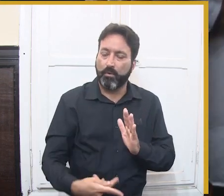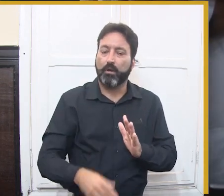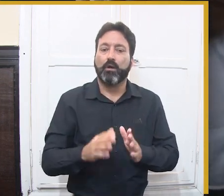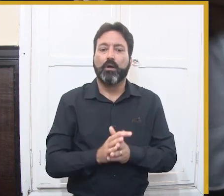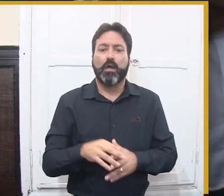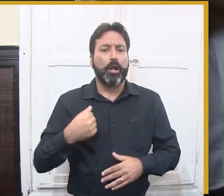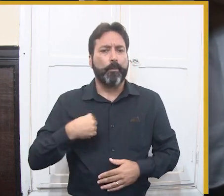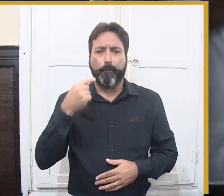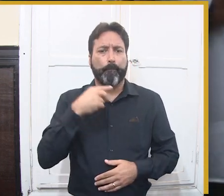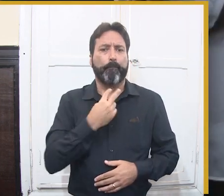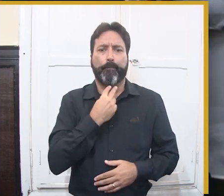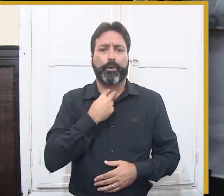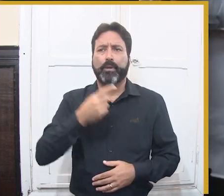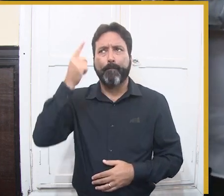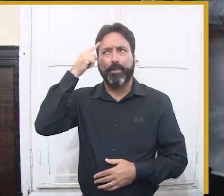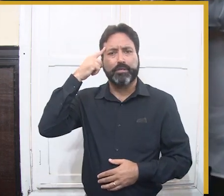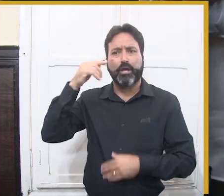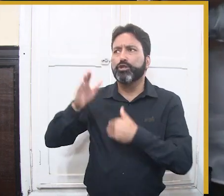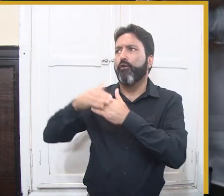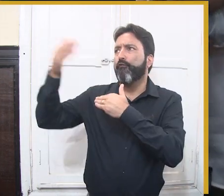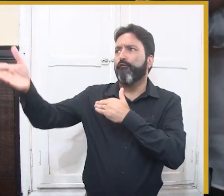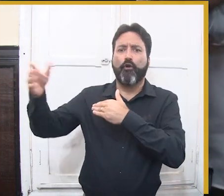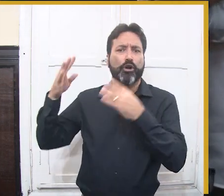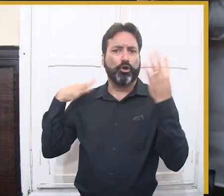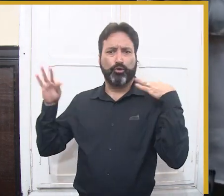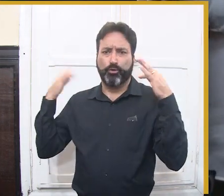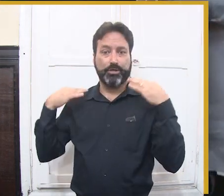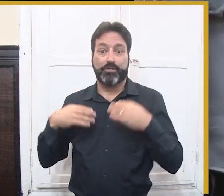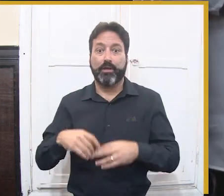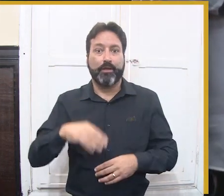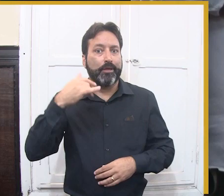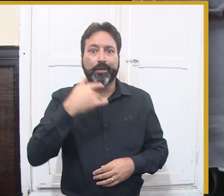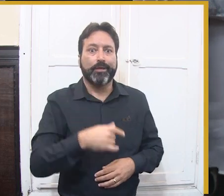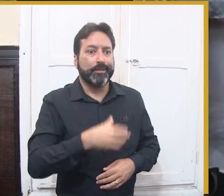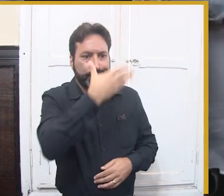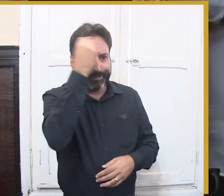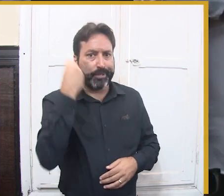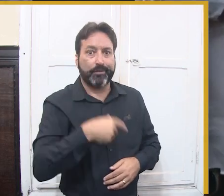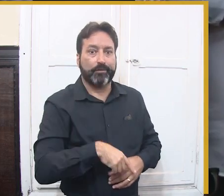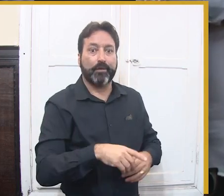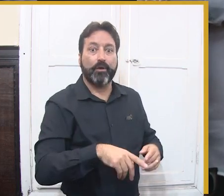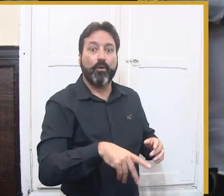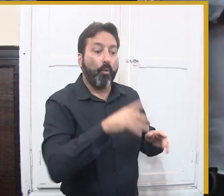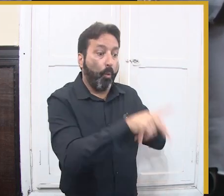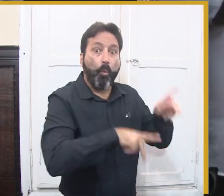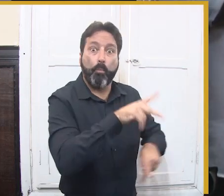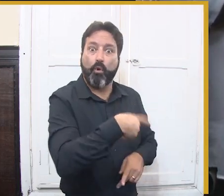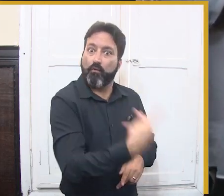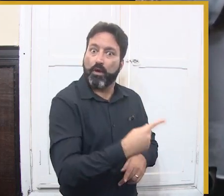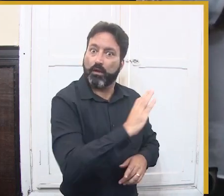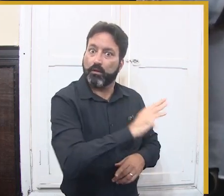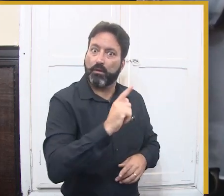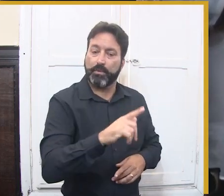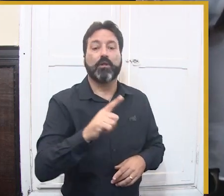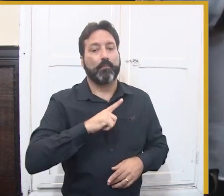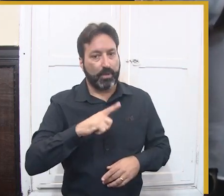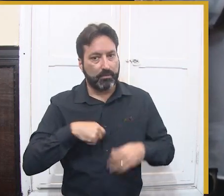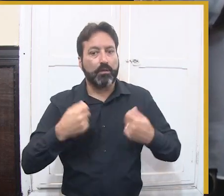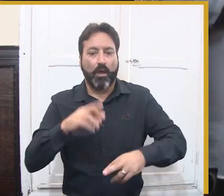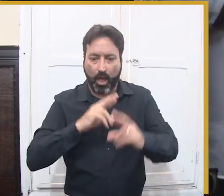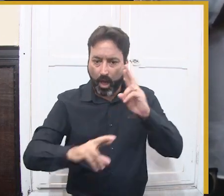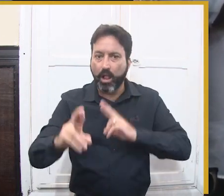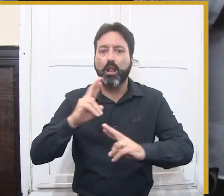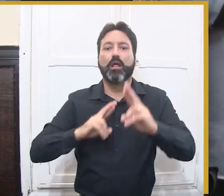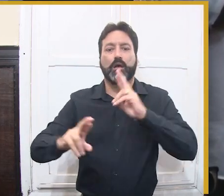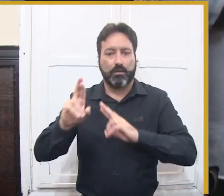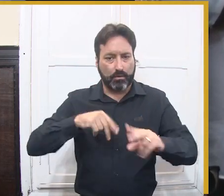teremos uma estrutura pensada para fortalecer a experiência dos nossos campinenses e dos turistas, porque nós não podemos pensar